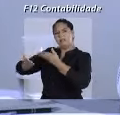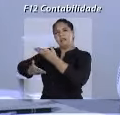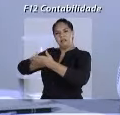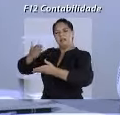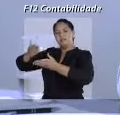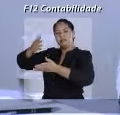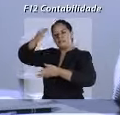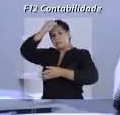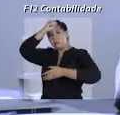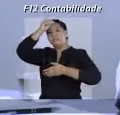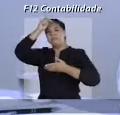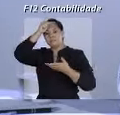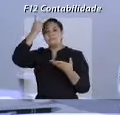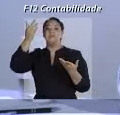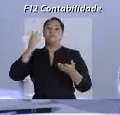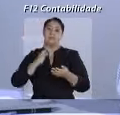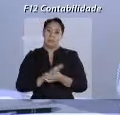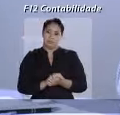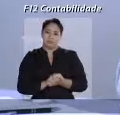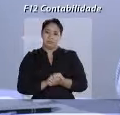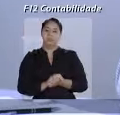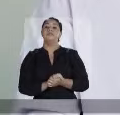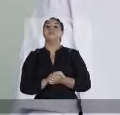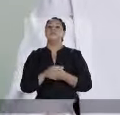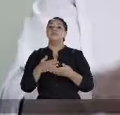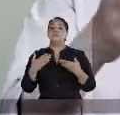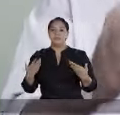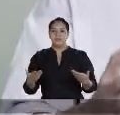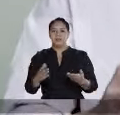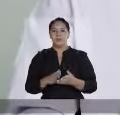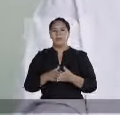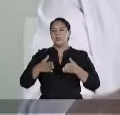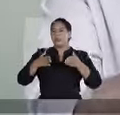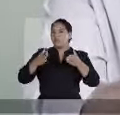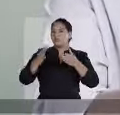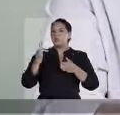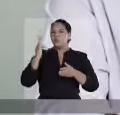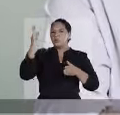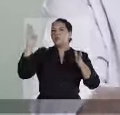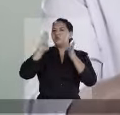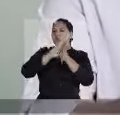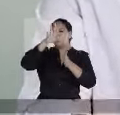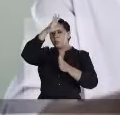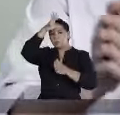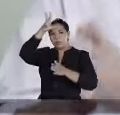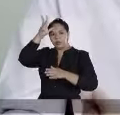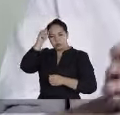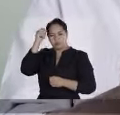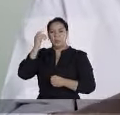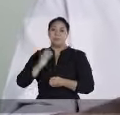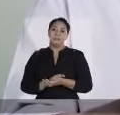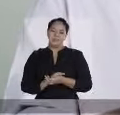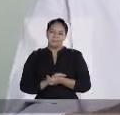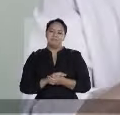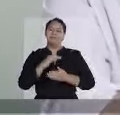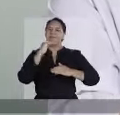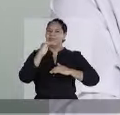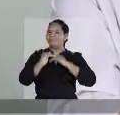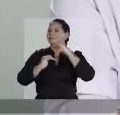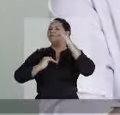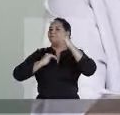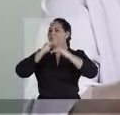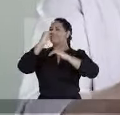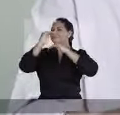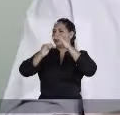comunicação do contribuinte com a prefeitura. Finalmente a estrada do futuro chegou a Manaus. E pouco a